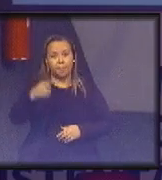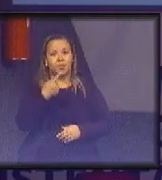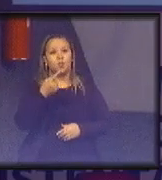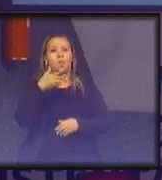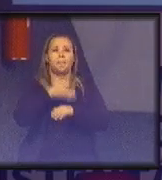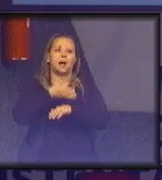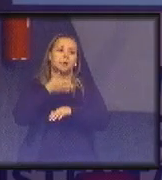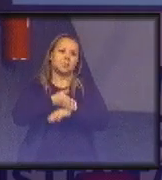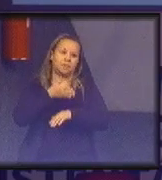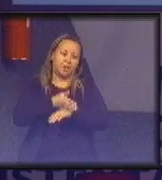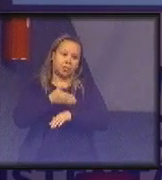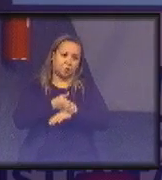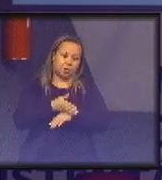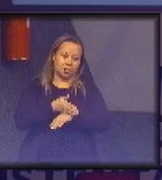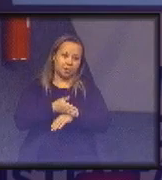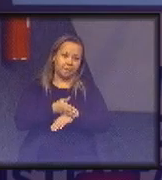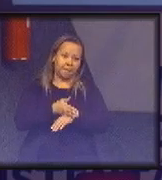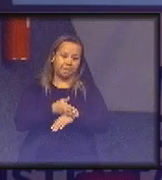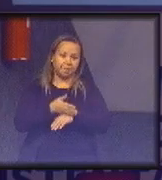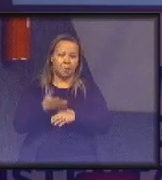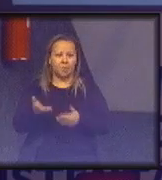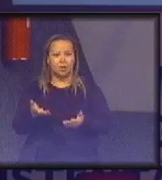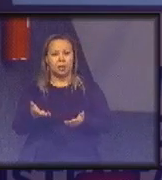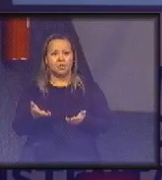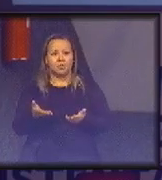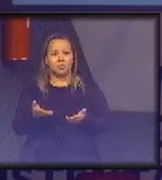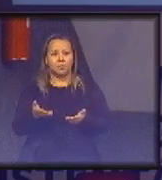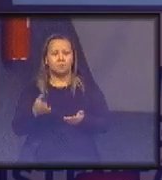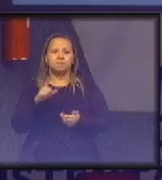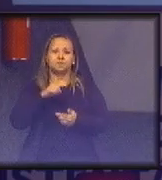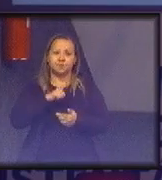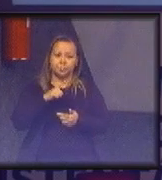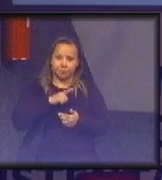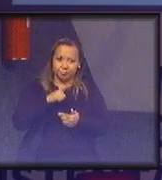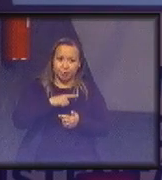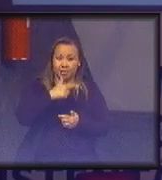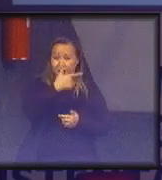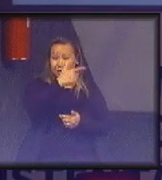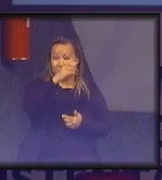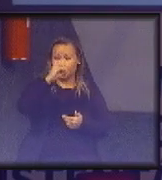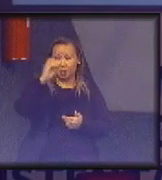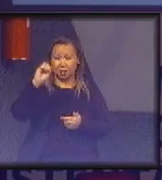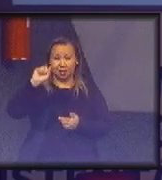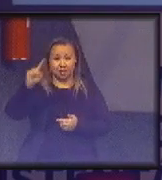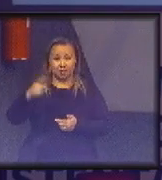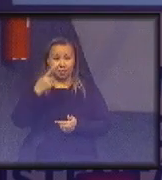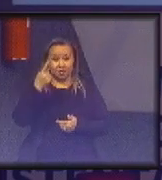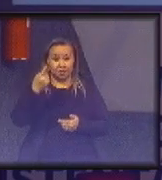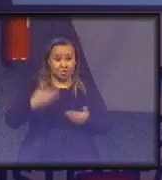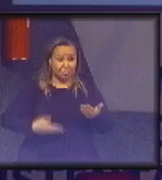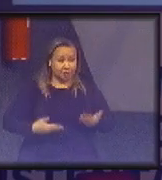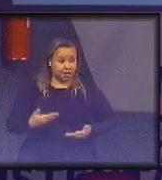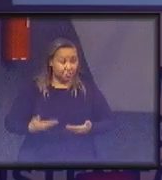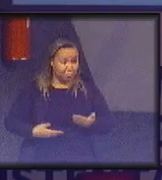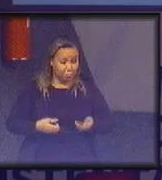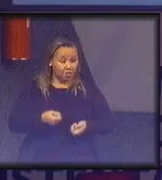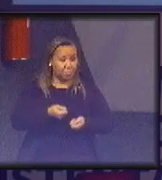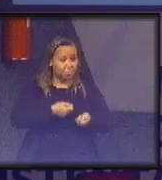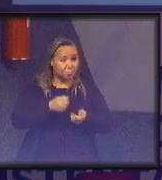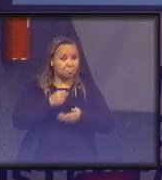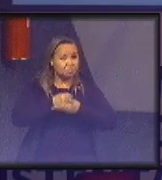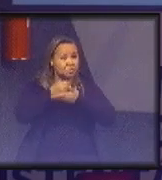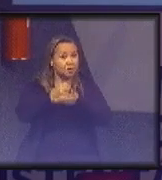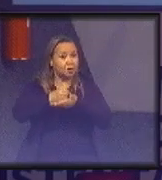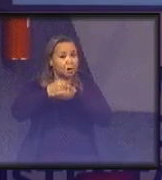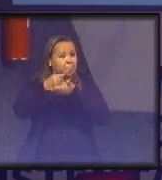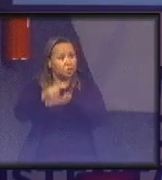número bem elevado, se a gente levar em consideração que a gente tem no Poder Judiciário 200 mil servidores, contando com todos os colaboradores, se eu não me engano, dá uns